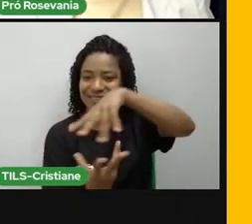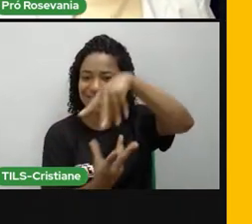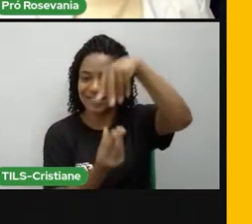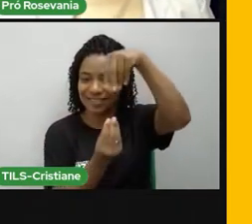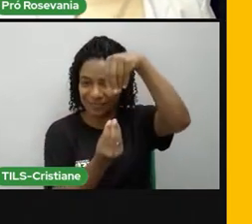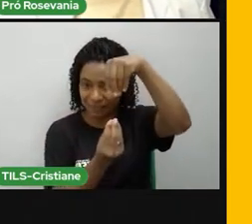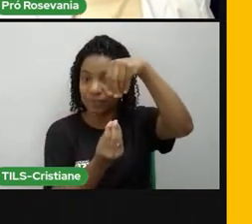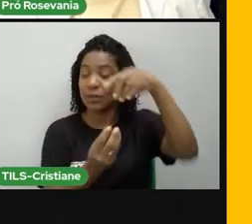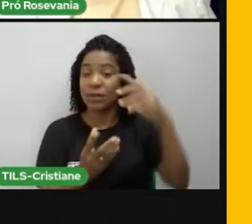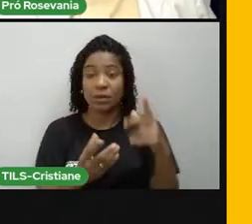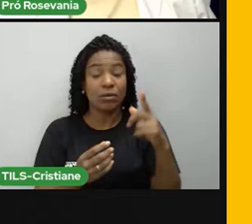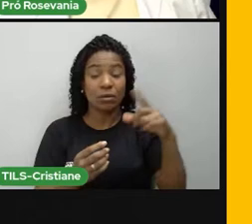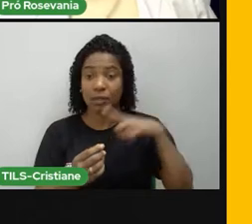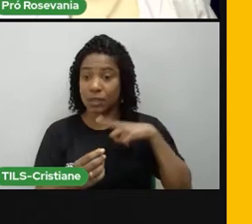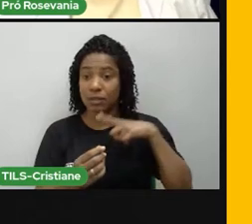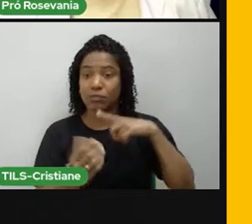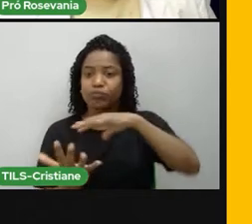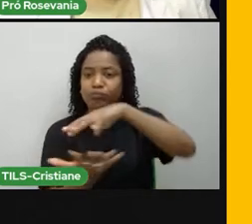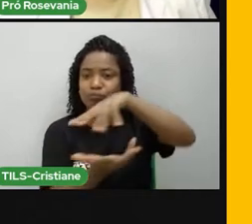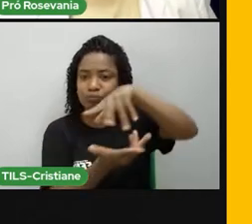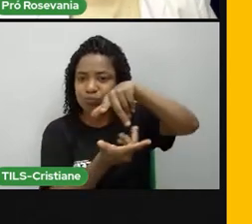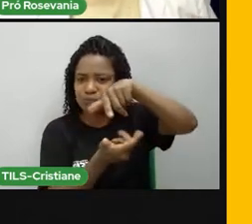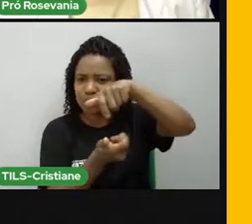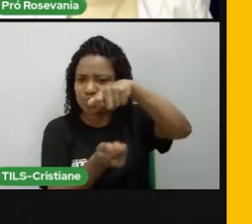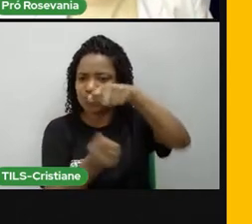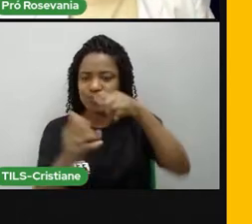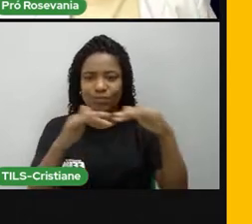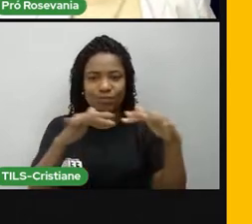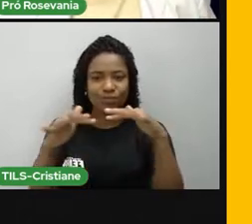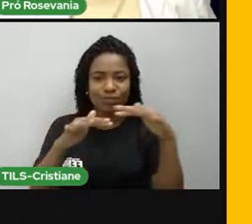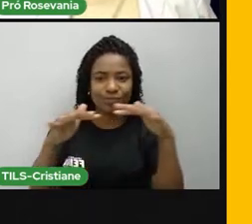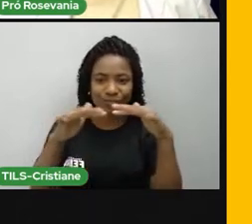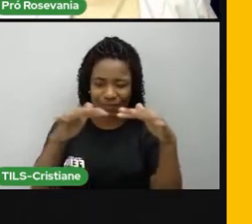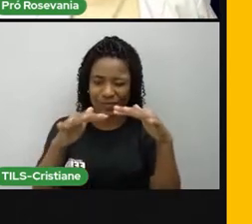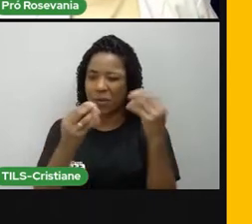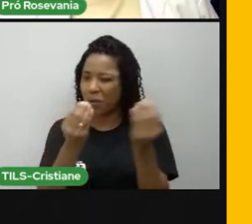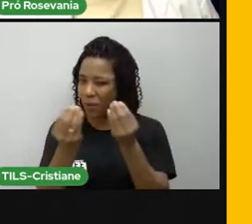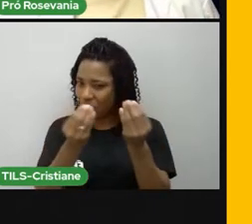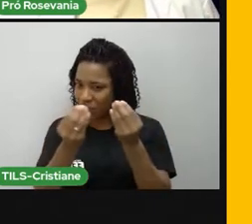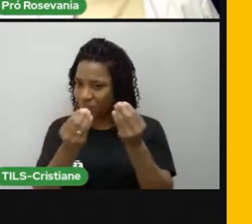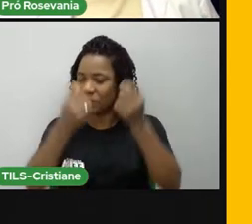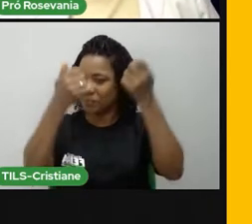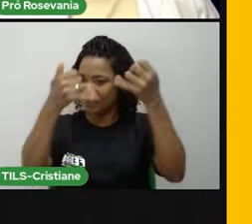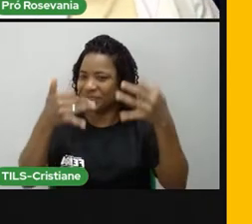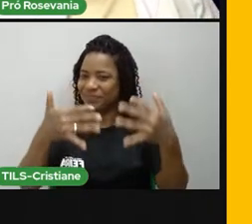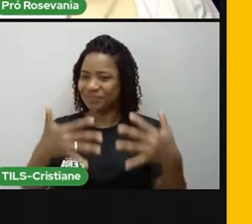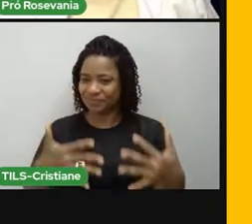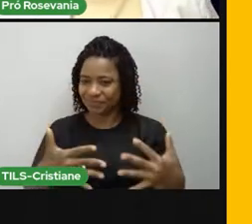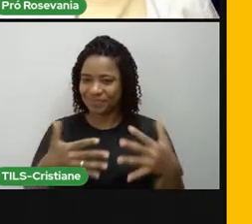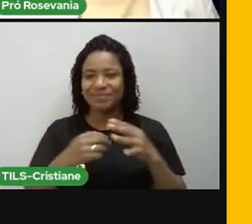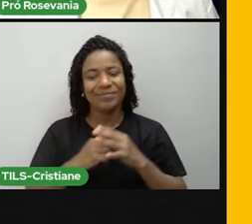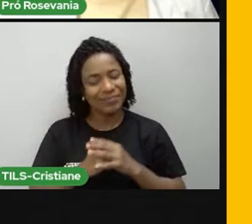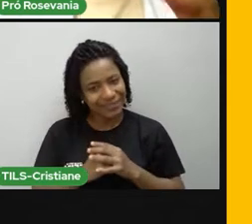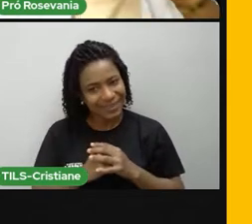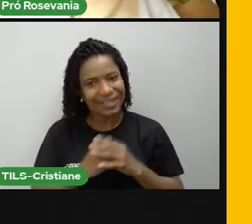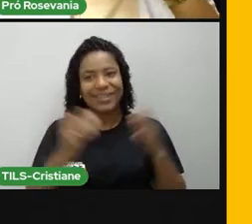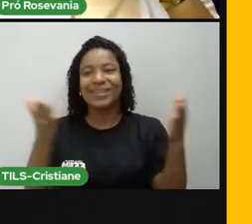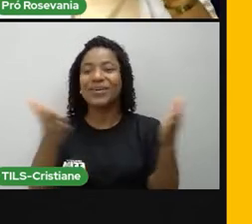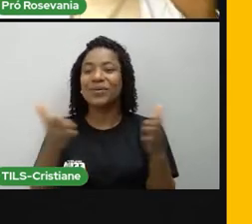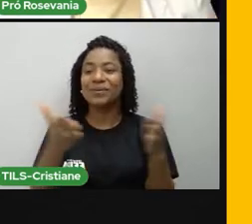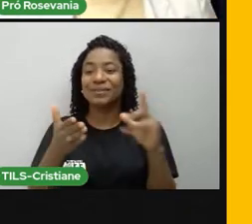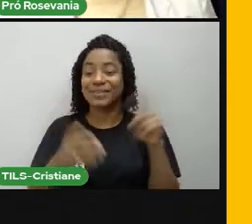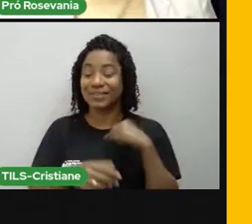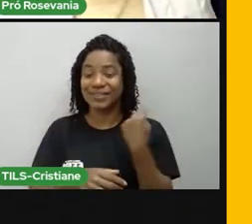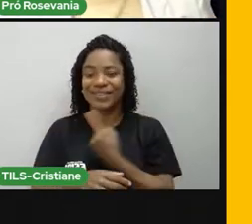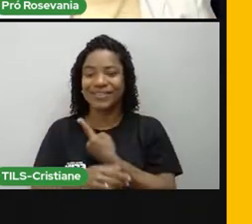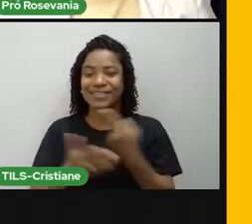várias outras dinâmicas do planeta Terra. Vamos lá? Bom, como eu falei para vocês, nós vamos começar